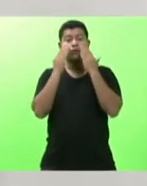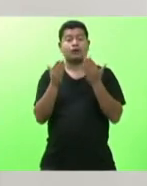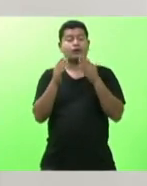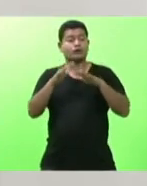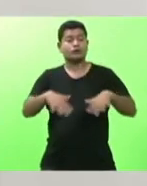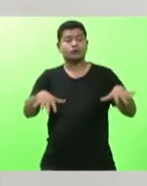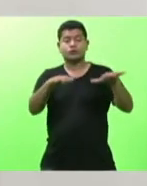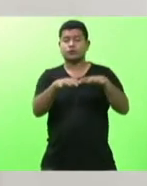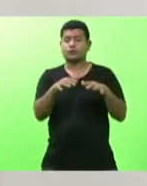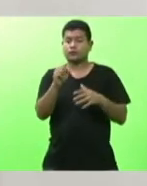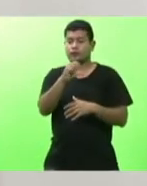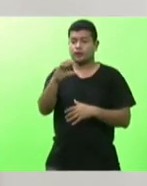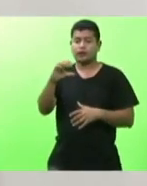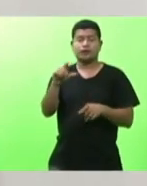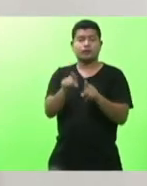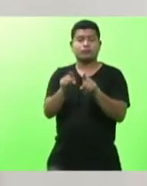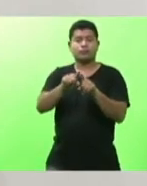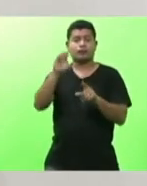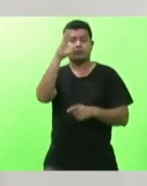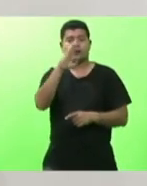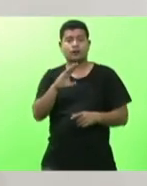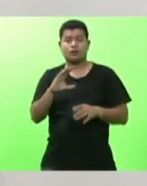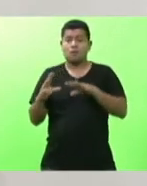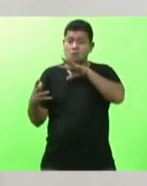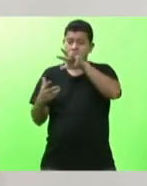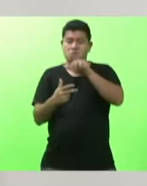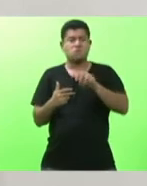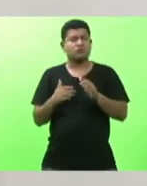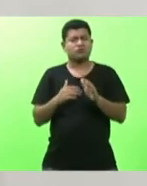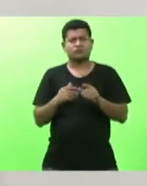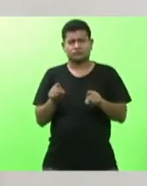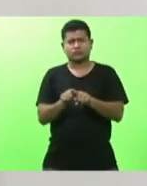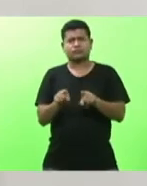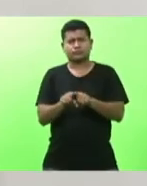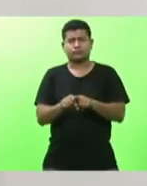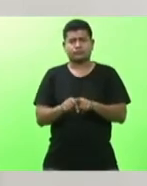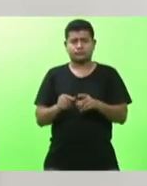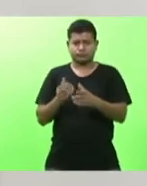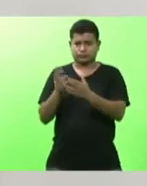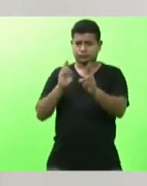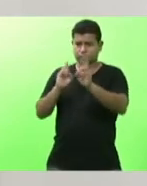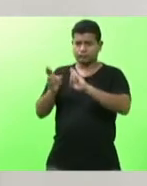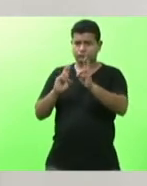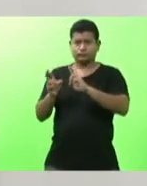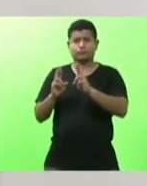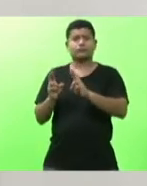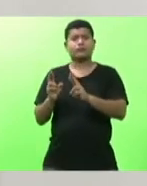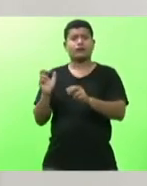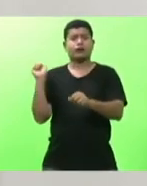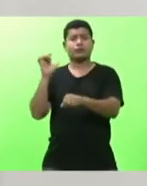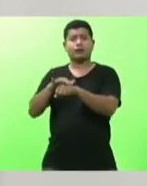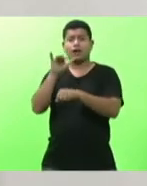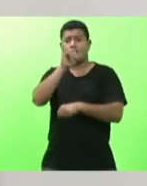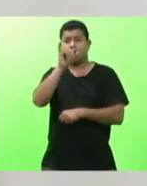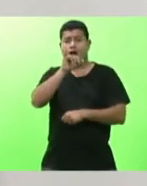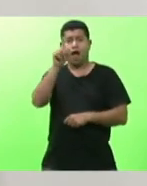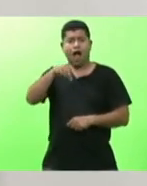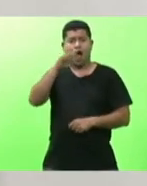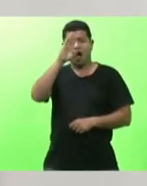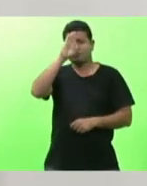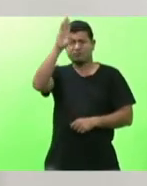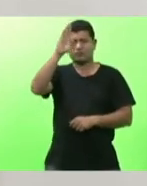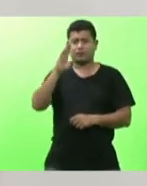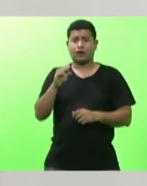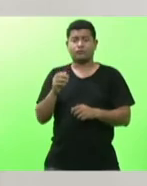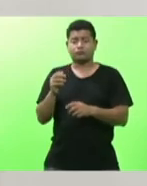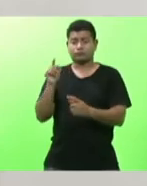para o Brasil e para o mundo a rodovia da imigração italiana é uma prioridade do sul do estado para destacar e